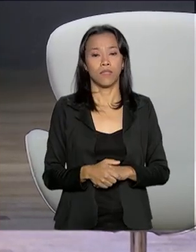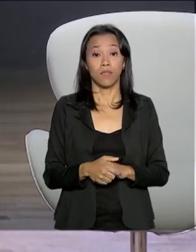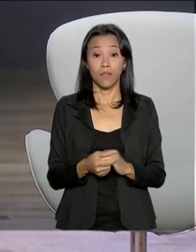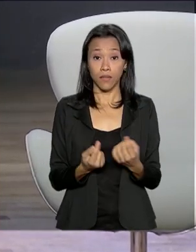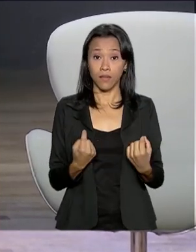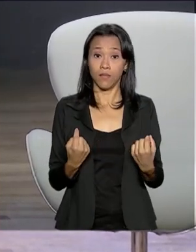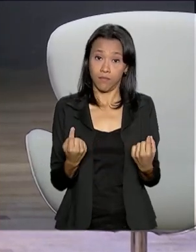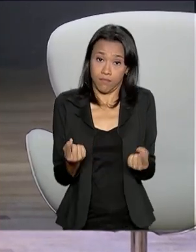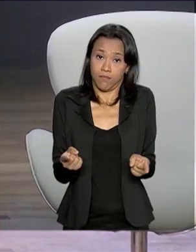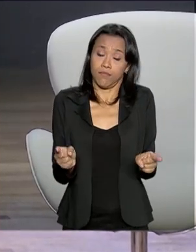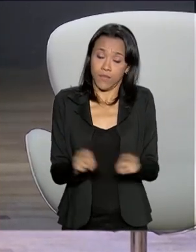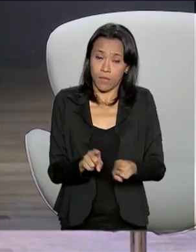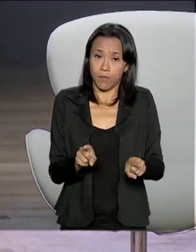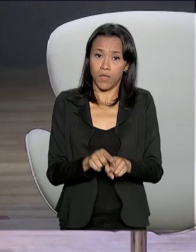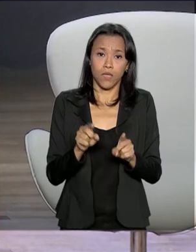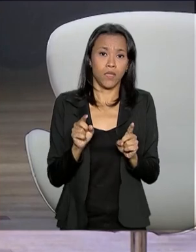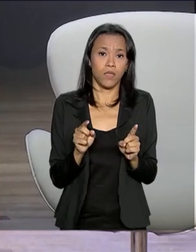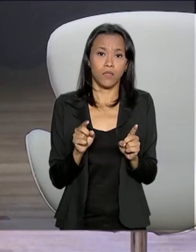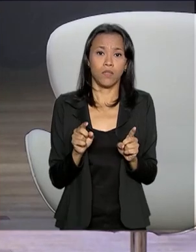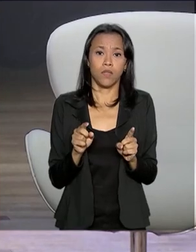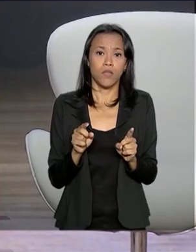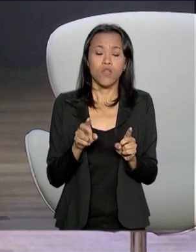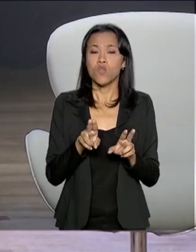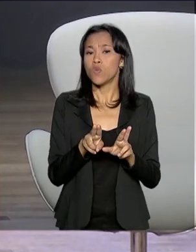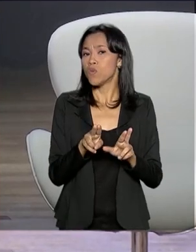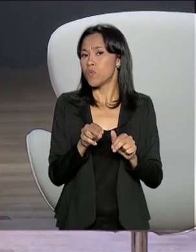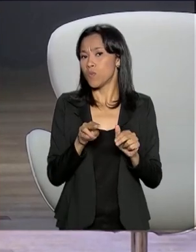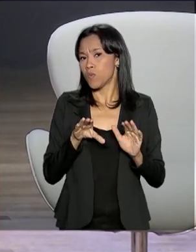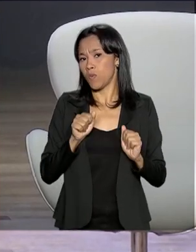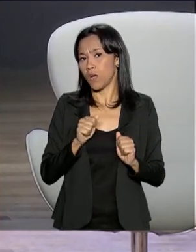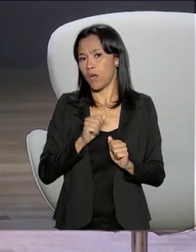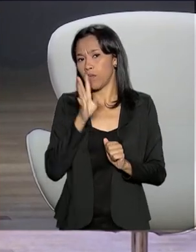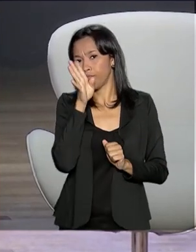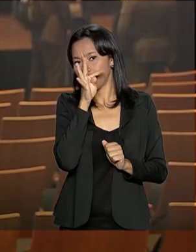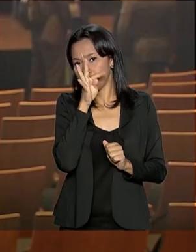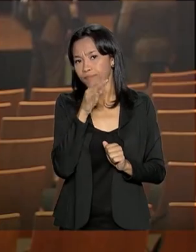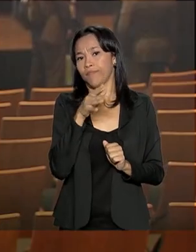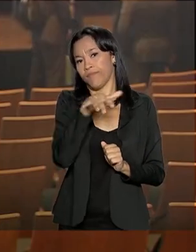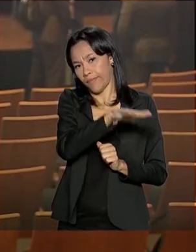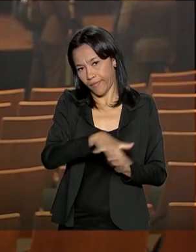podendo desconsiderar da questão social.